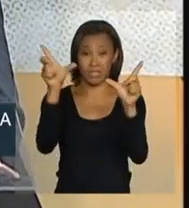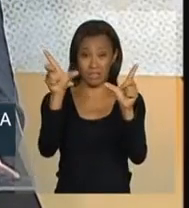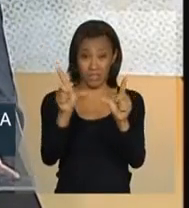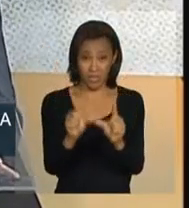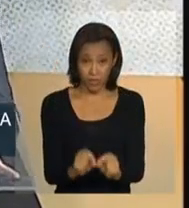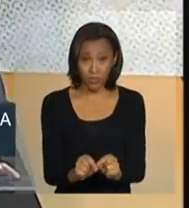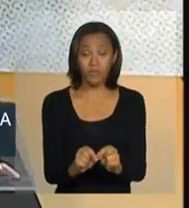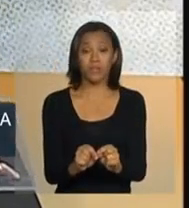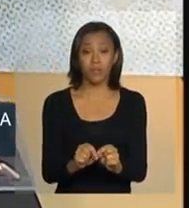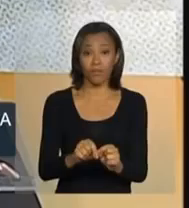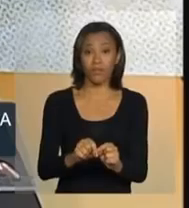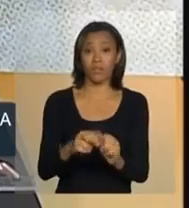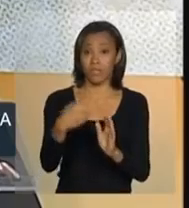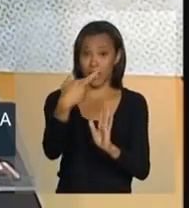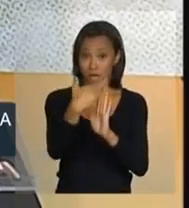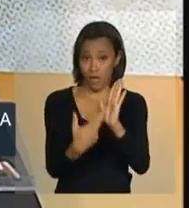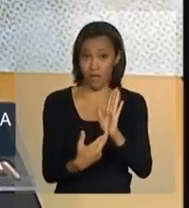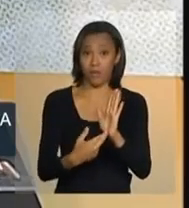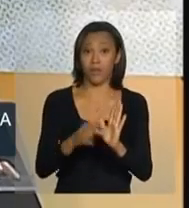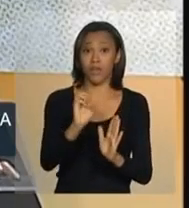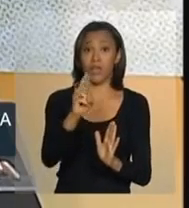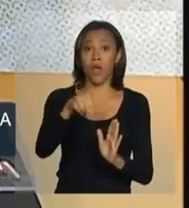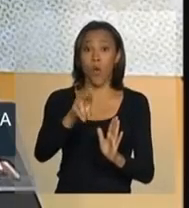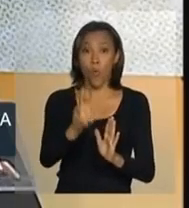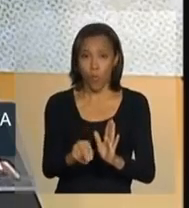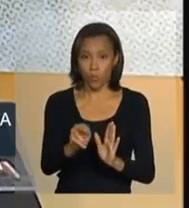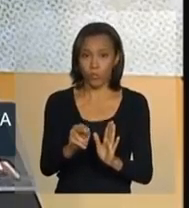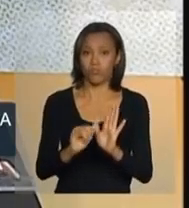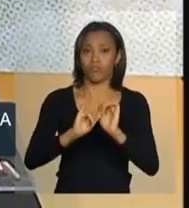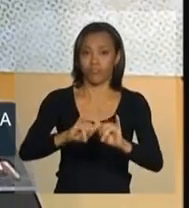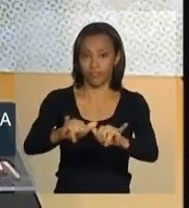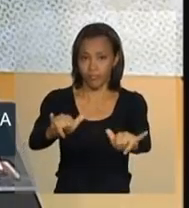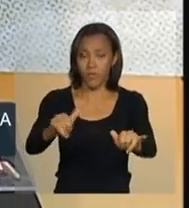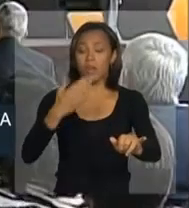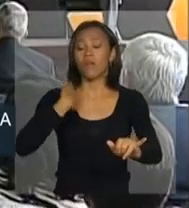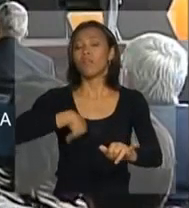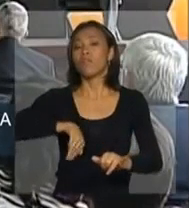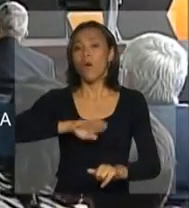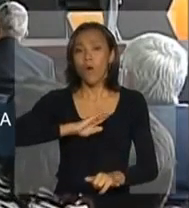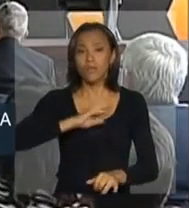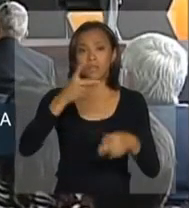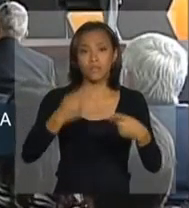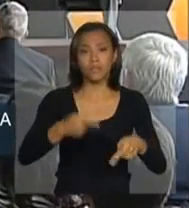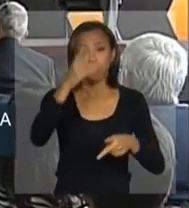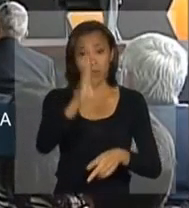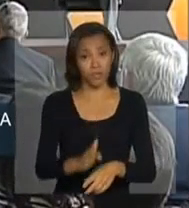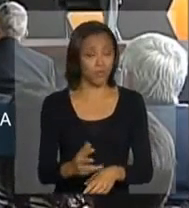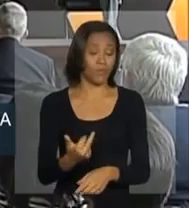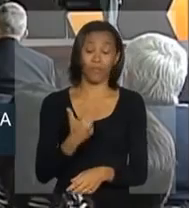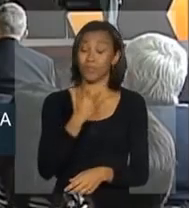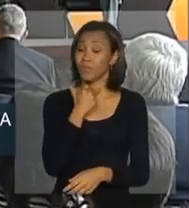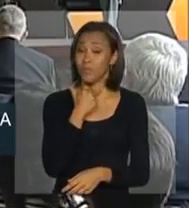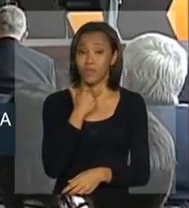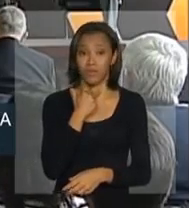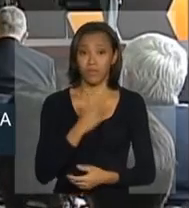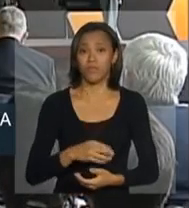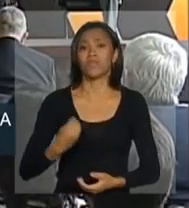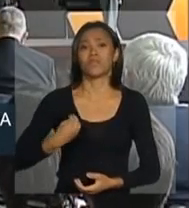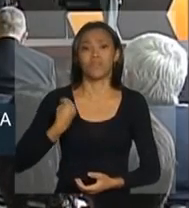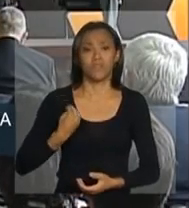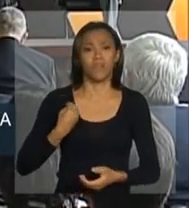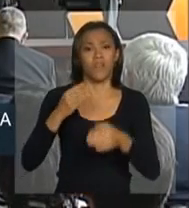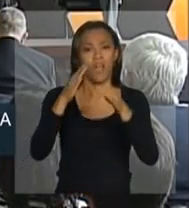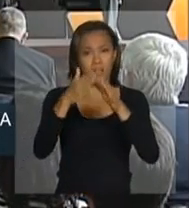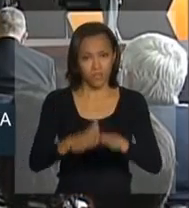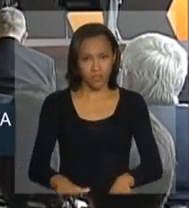mas ainda que não fôssemos, nós brasileiros não podíamos mais conviver